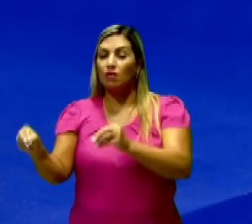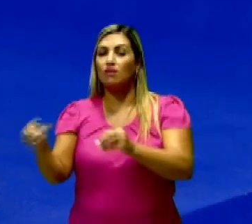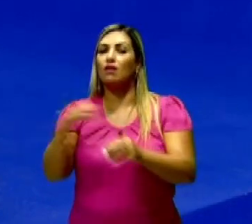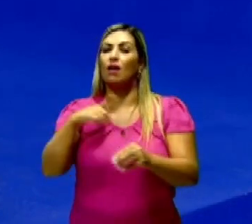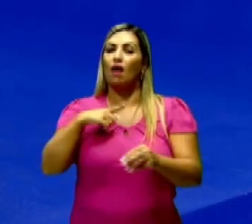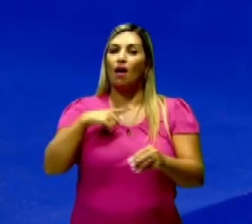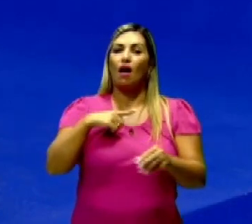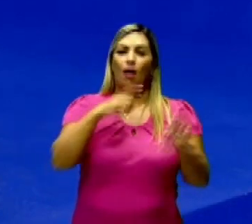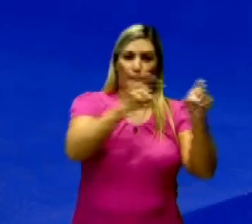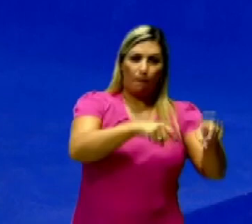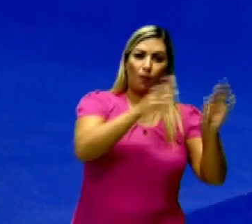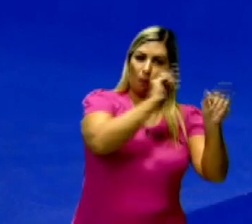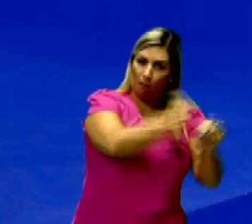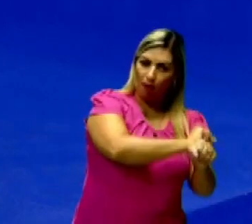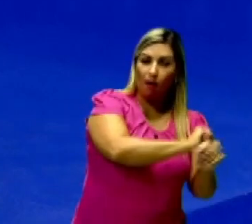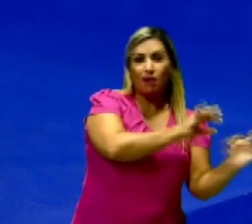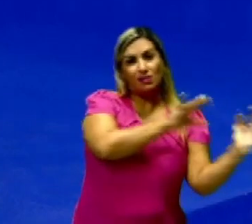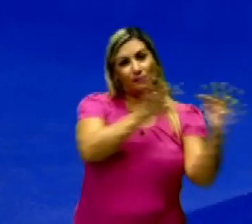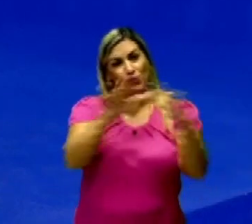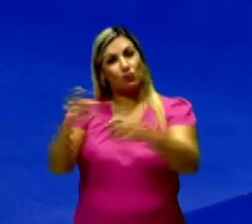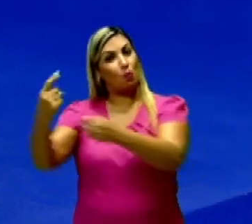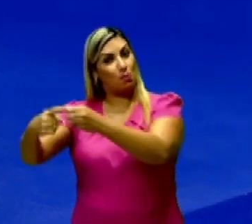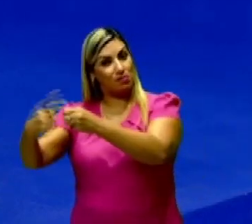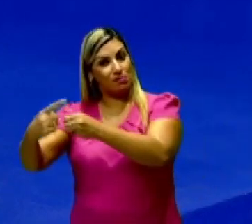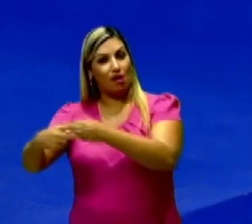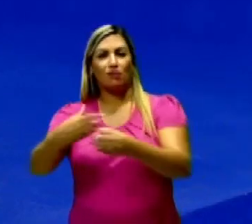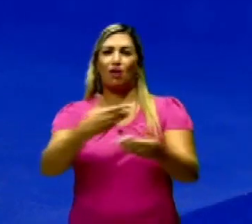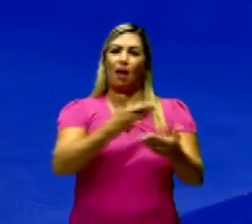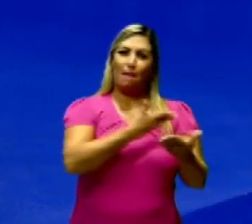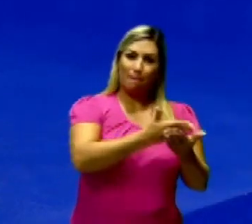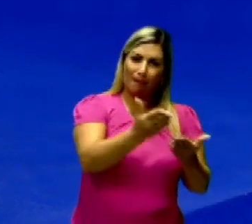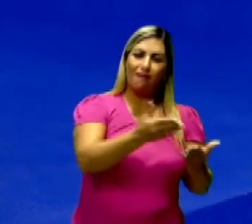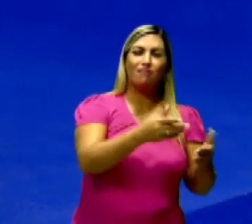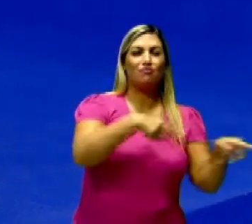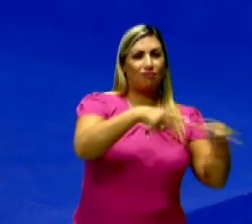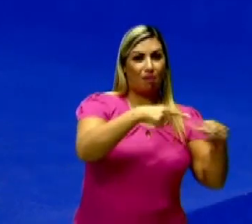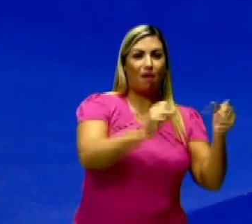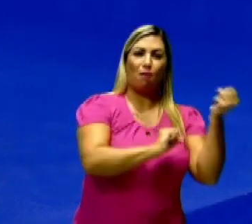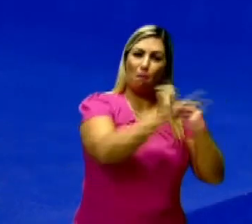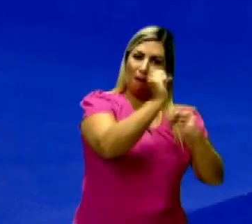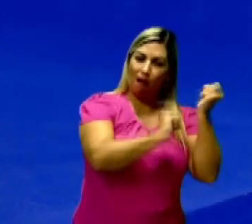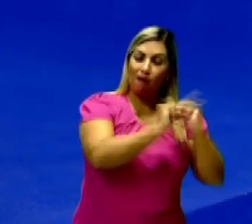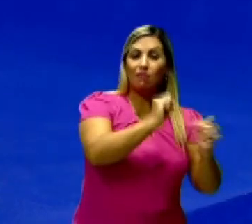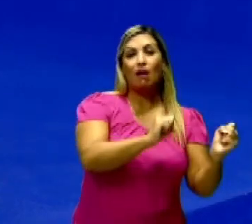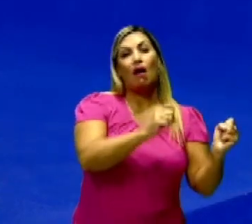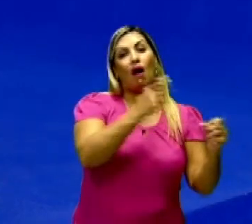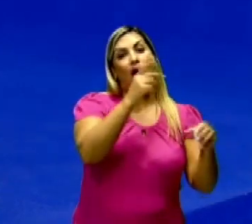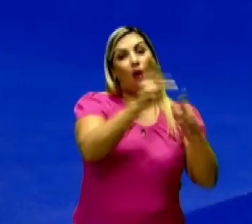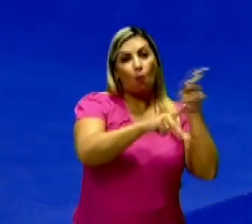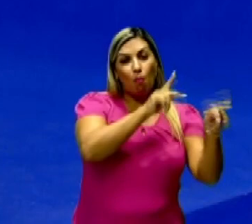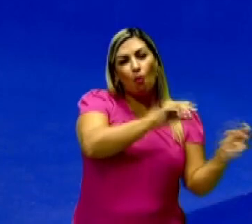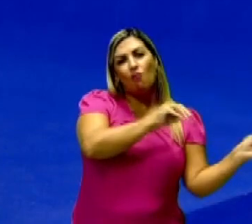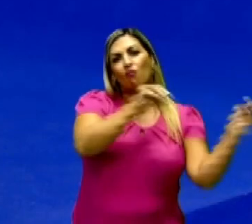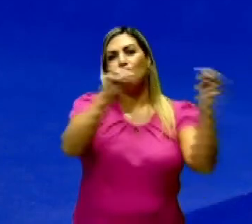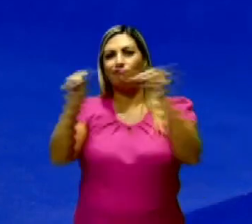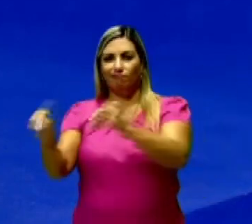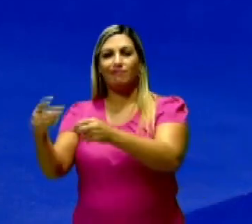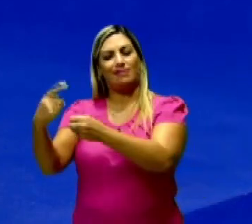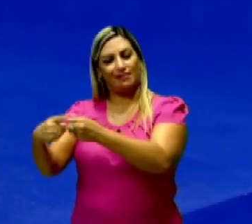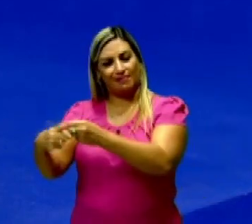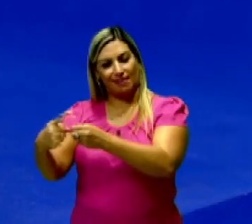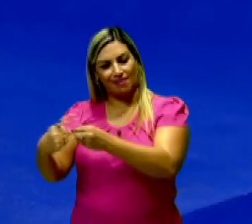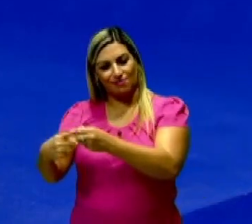Porque mecaniza o campo, a população fica sem emprego, ela perde o emprego aí para máquinas, e a população tem que migrar para